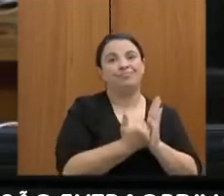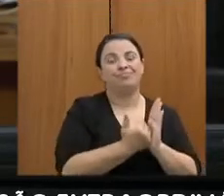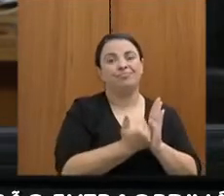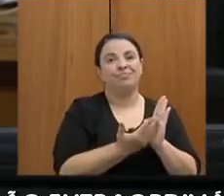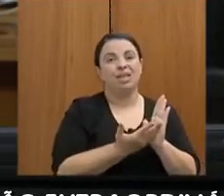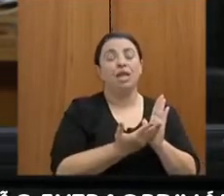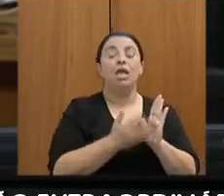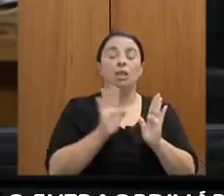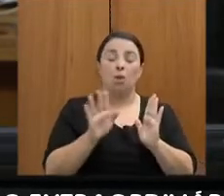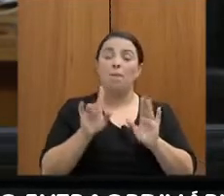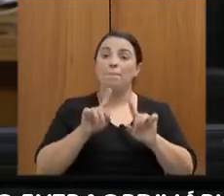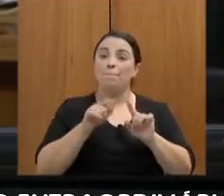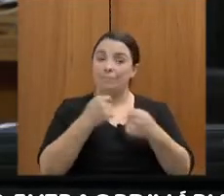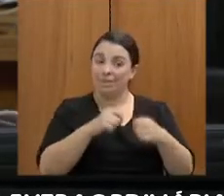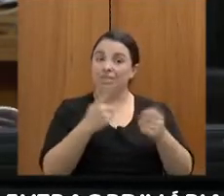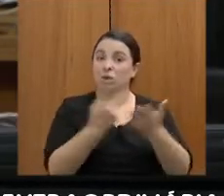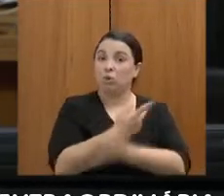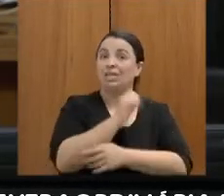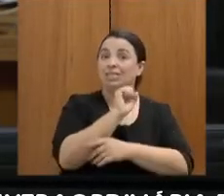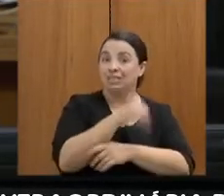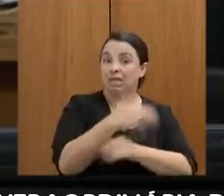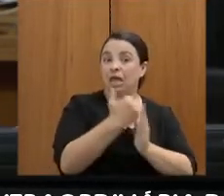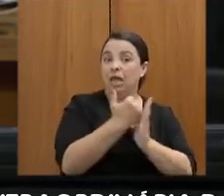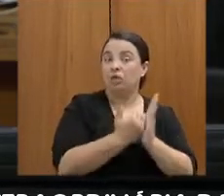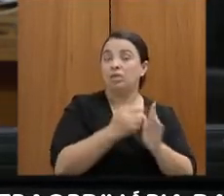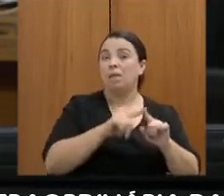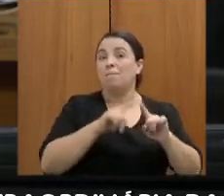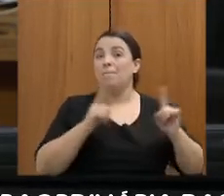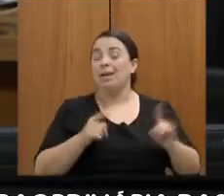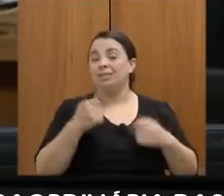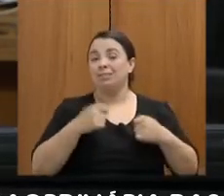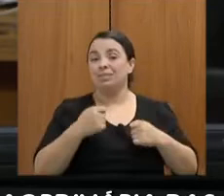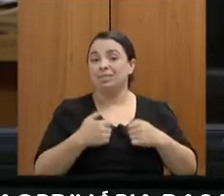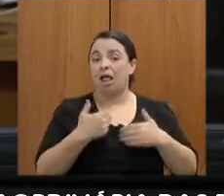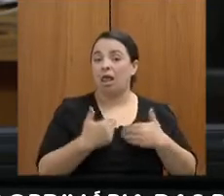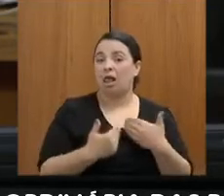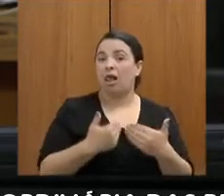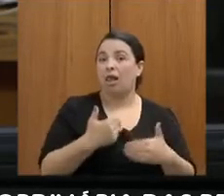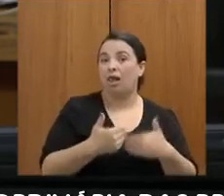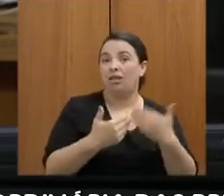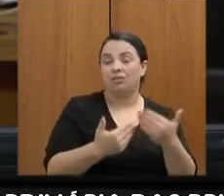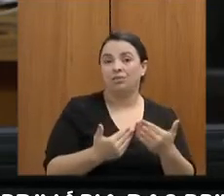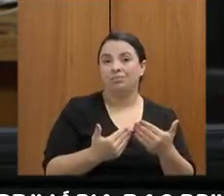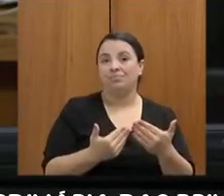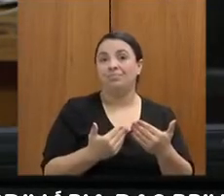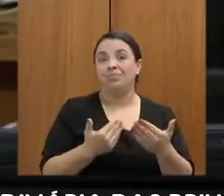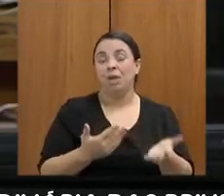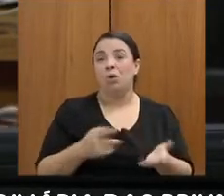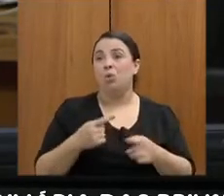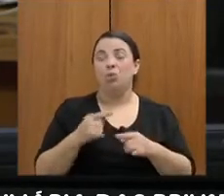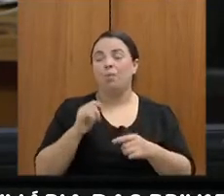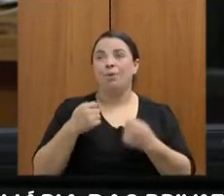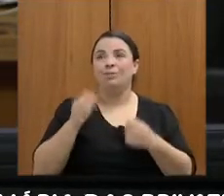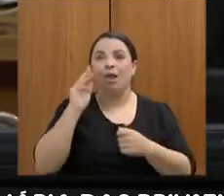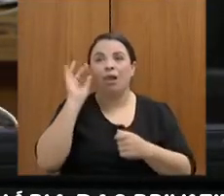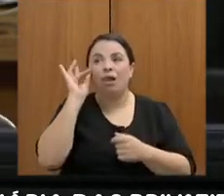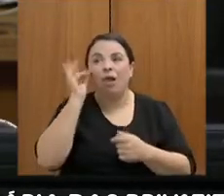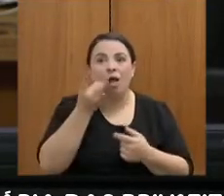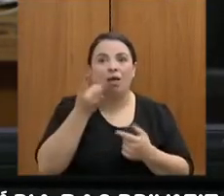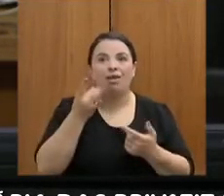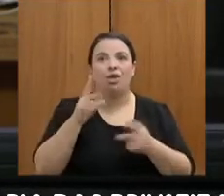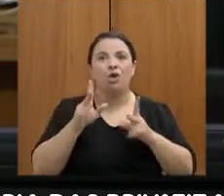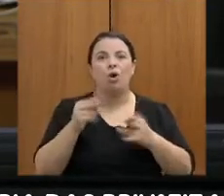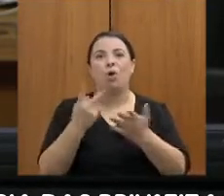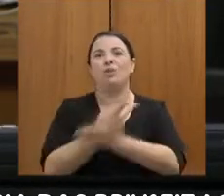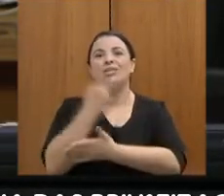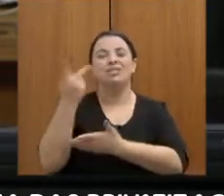como foi feito esse projeto, que de uma semana para outra, ele foi aprovado na Câmara dos Deputados. Tentamos trabalhar isso, eu e